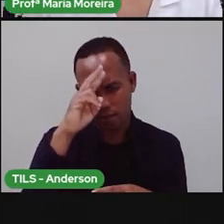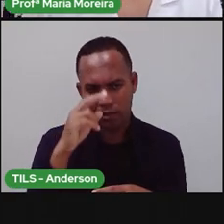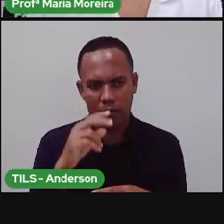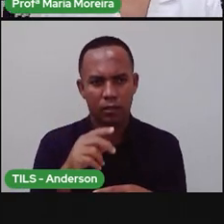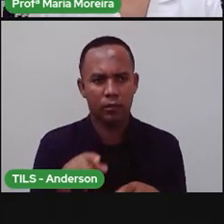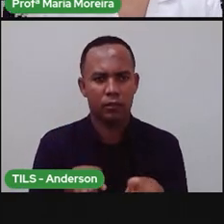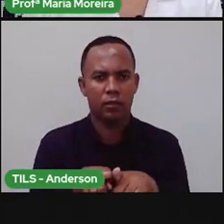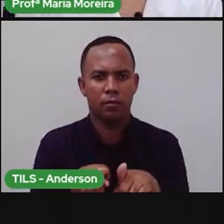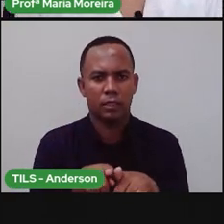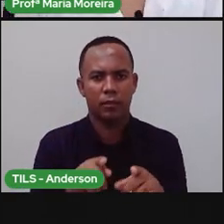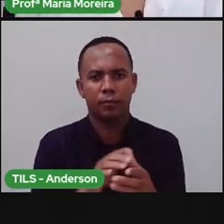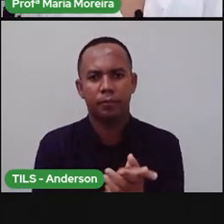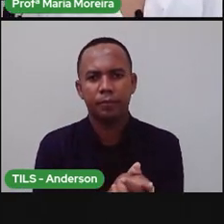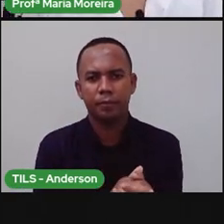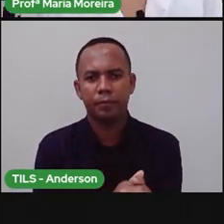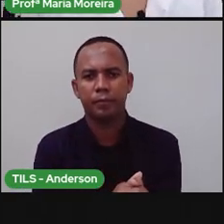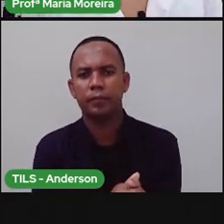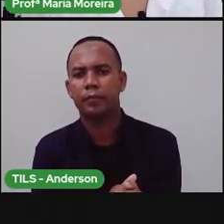né? Bom.